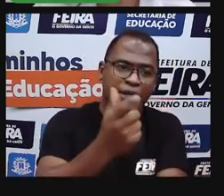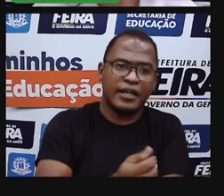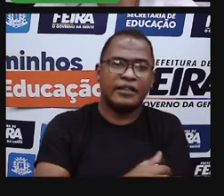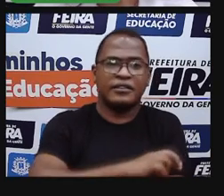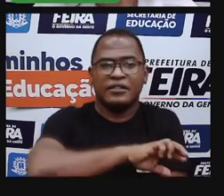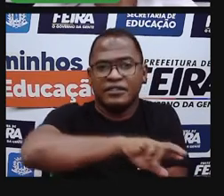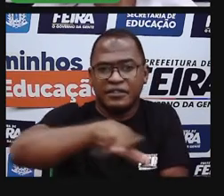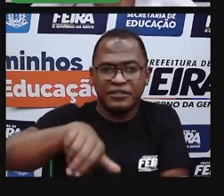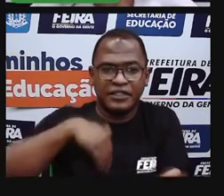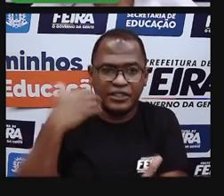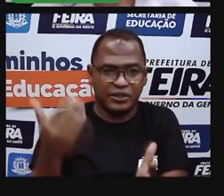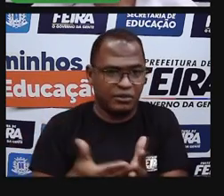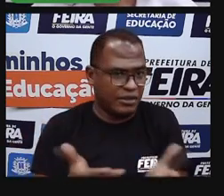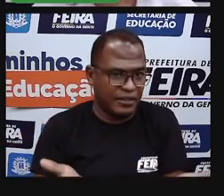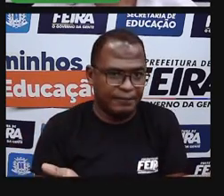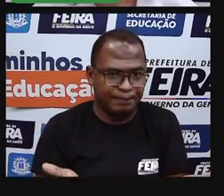nisso.